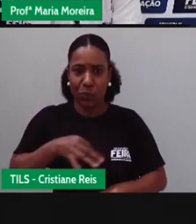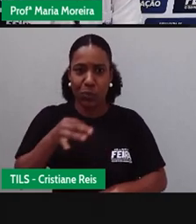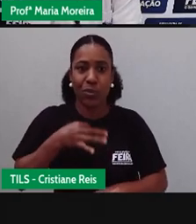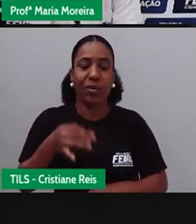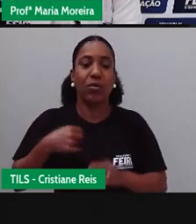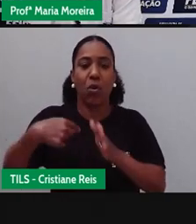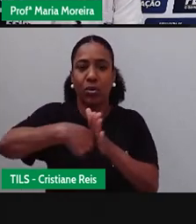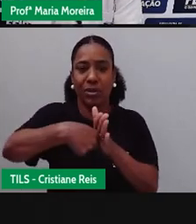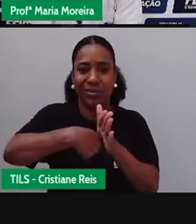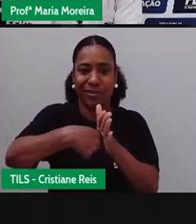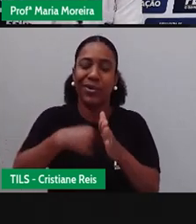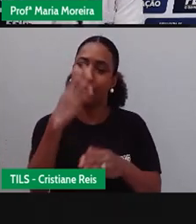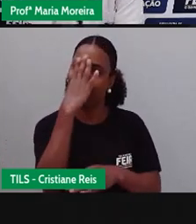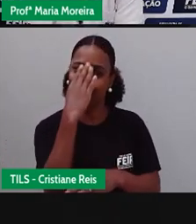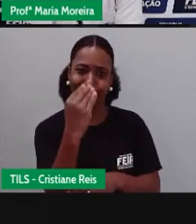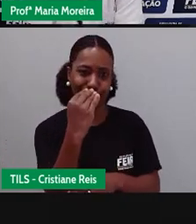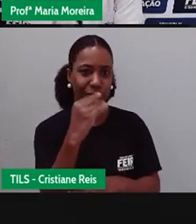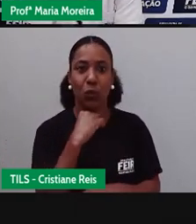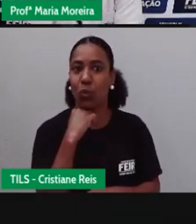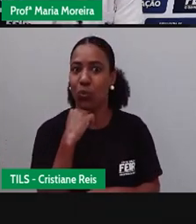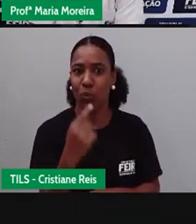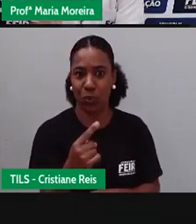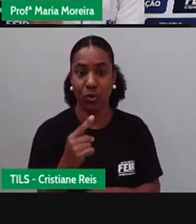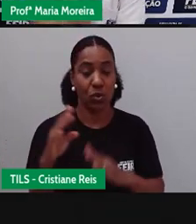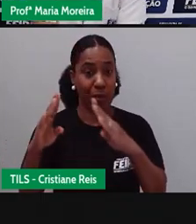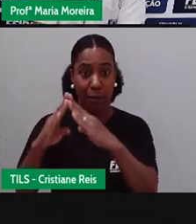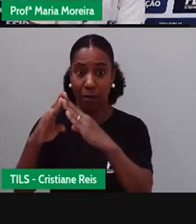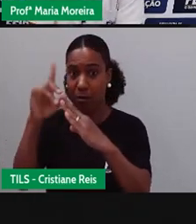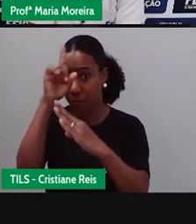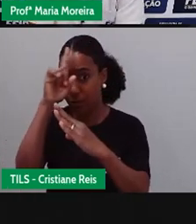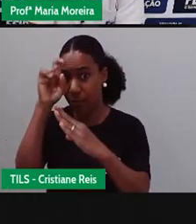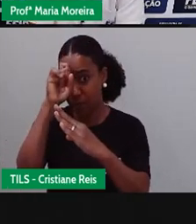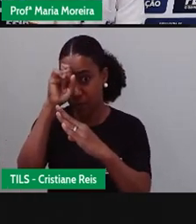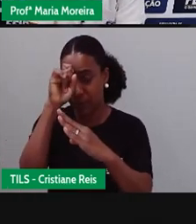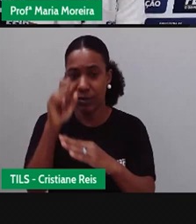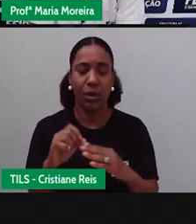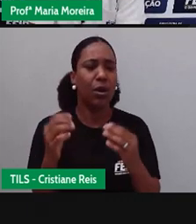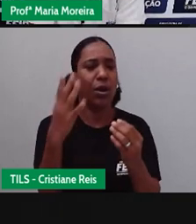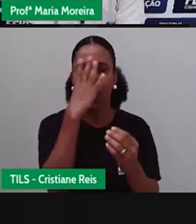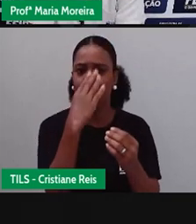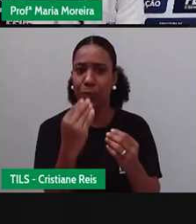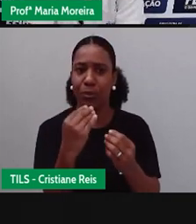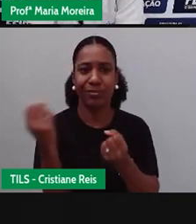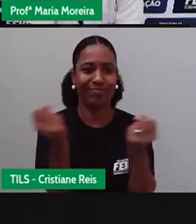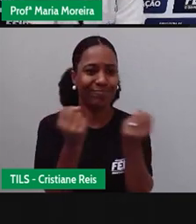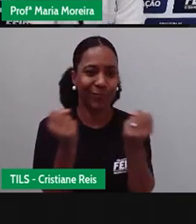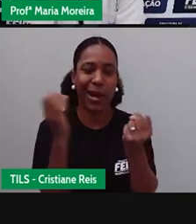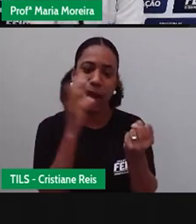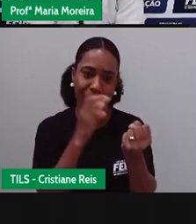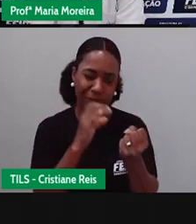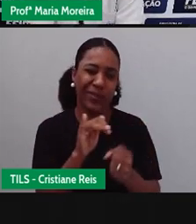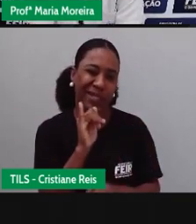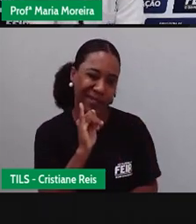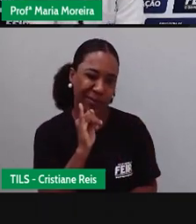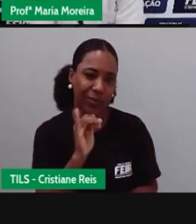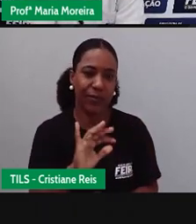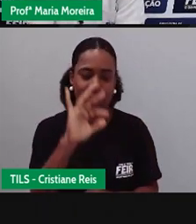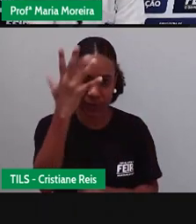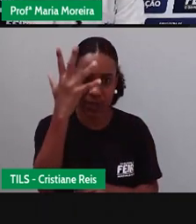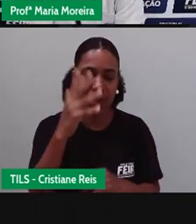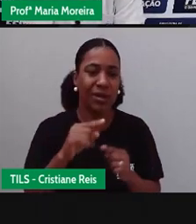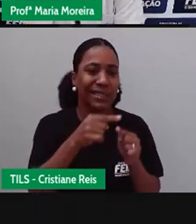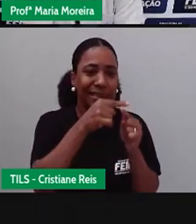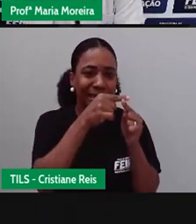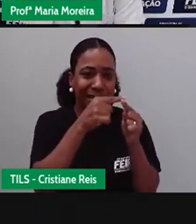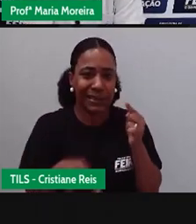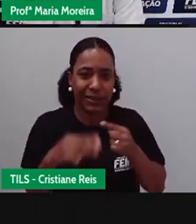se faz dentro de uma ambulância. Que ali é só o atendimento o quê? De urgência. Seria como o seguinte, cortei o meu dedo. Qual a primeira coisa que